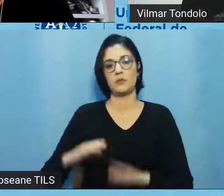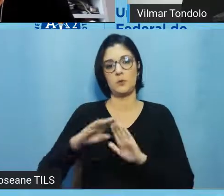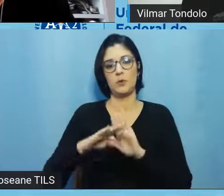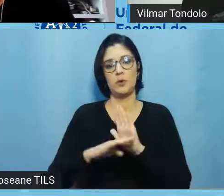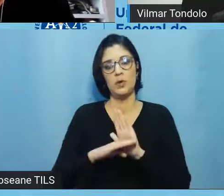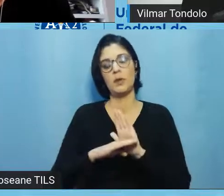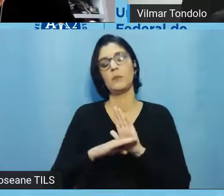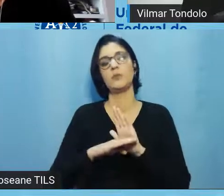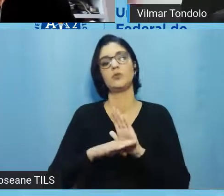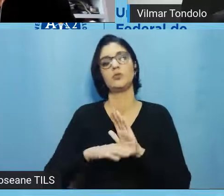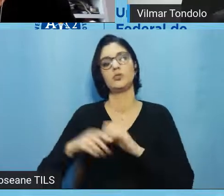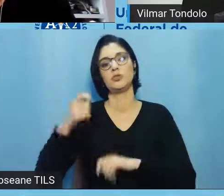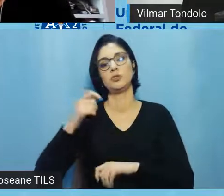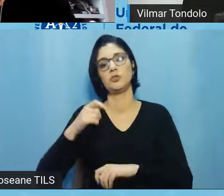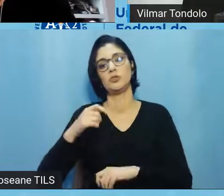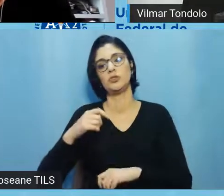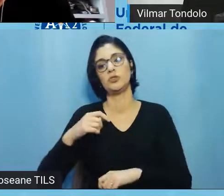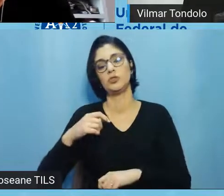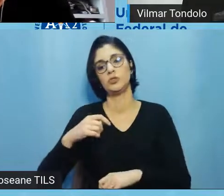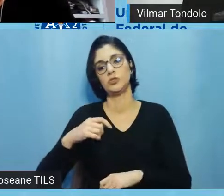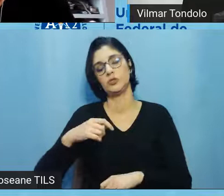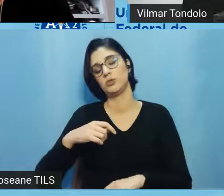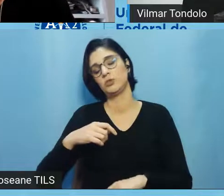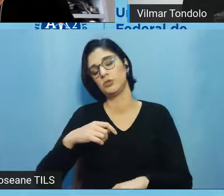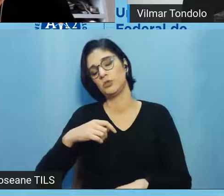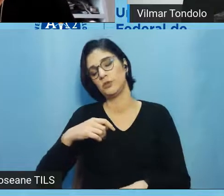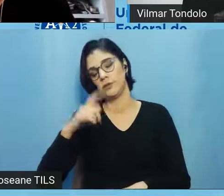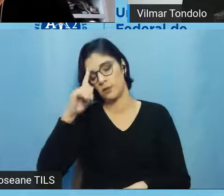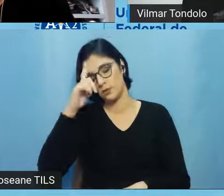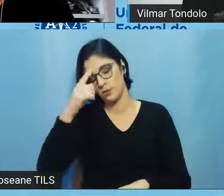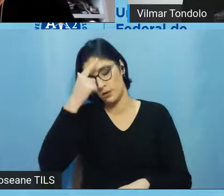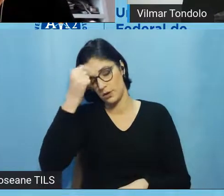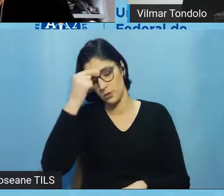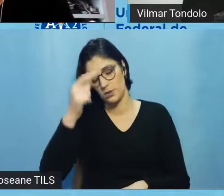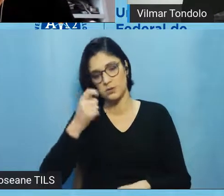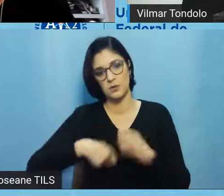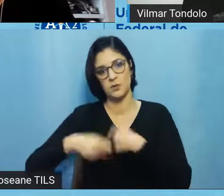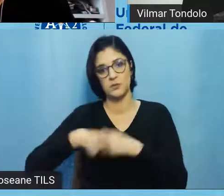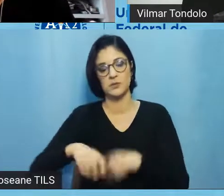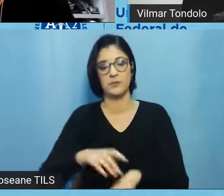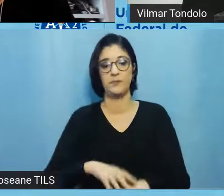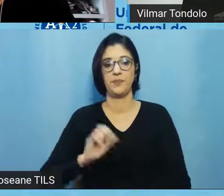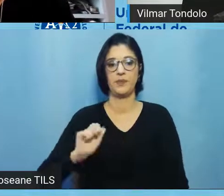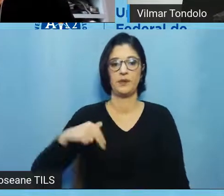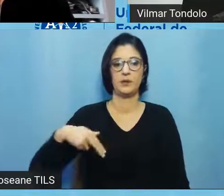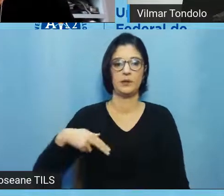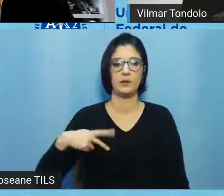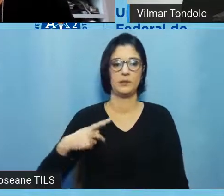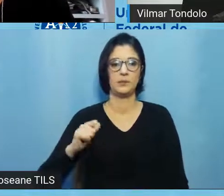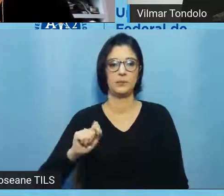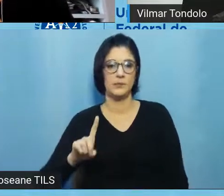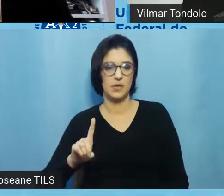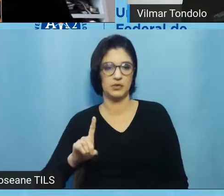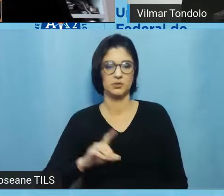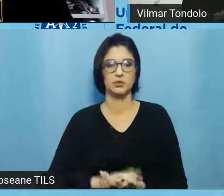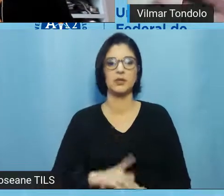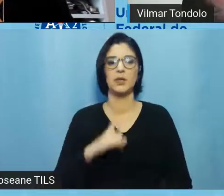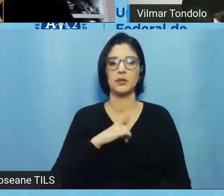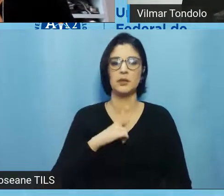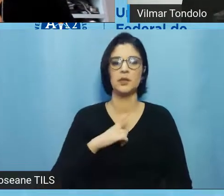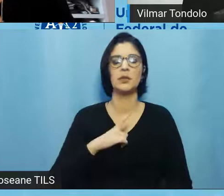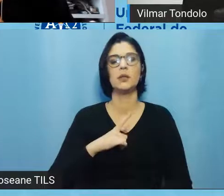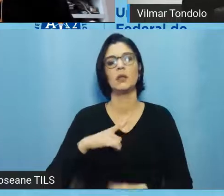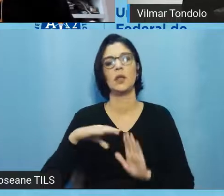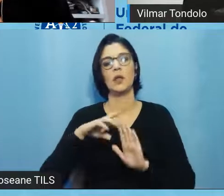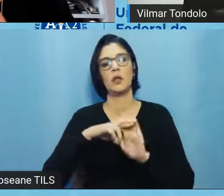AMPAD. E aí, aqui no site da AMPAD, só para esclarecer, nós temos, né, um código de ética, né, colocado pela AMPAD, um